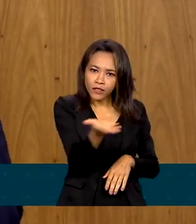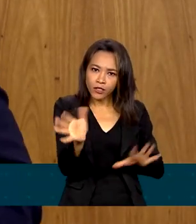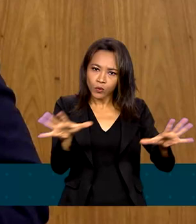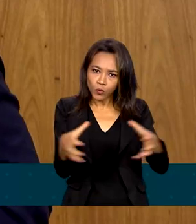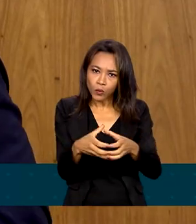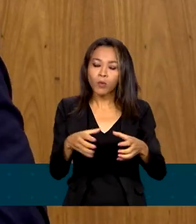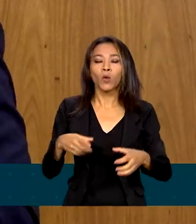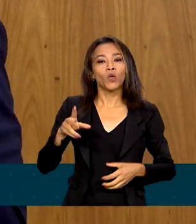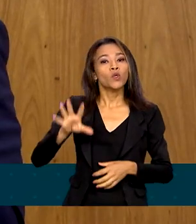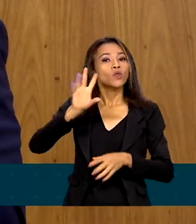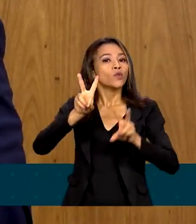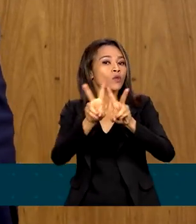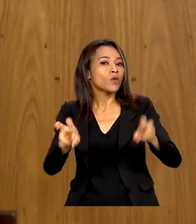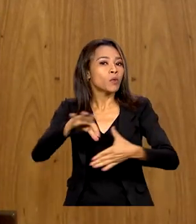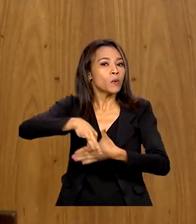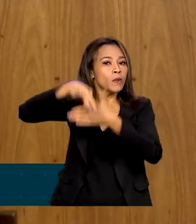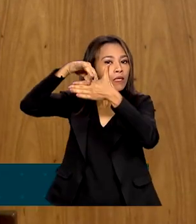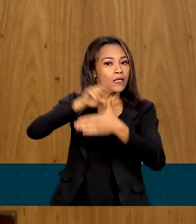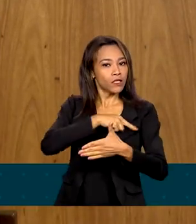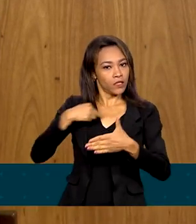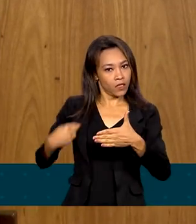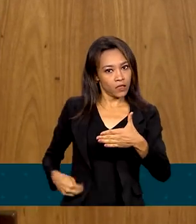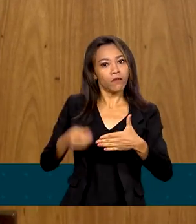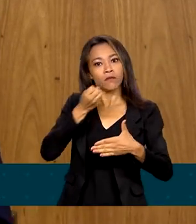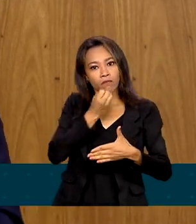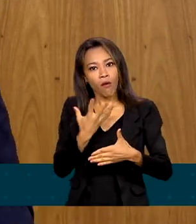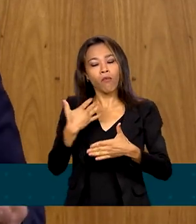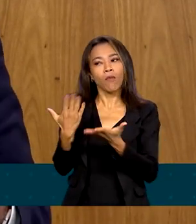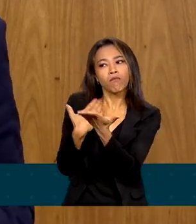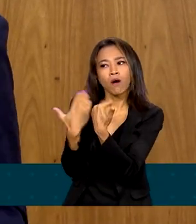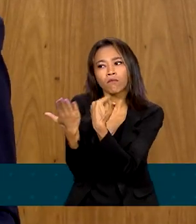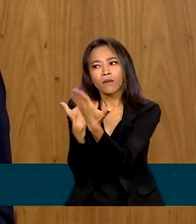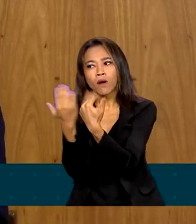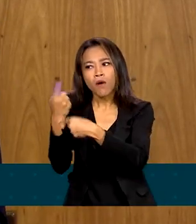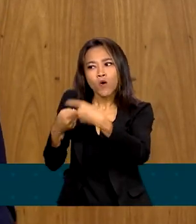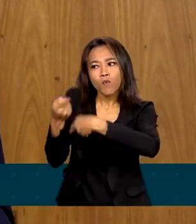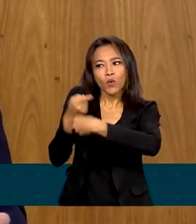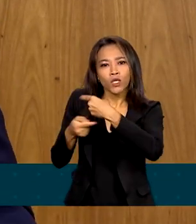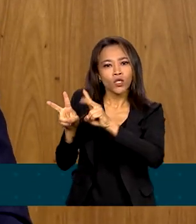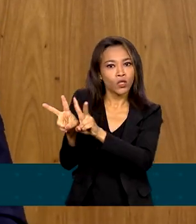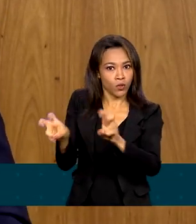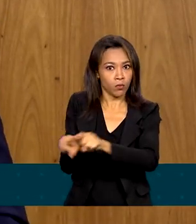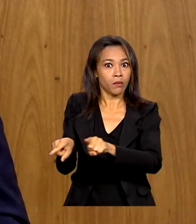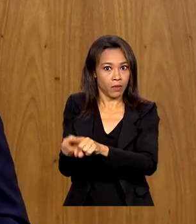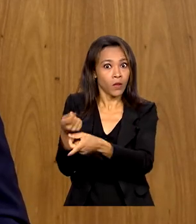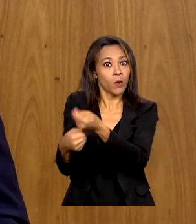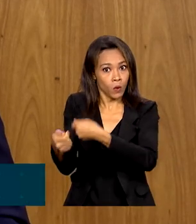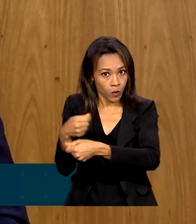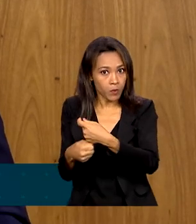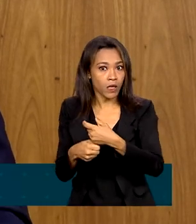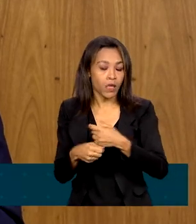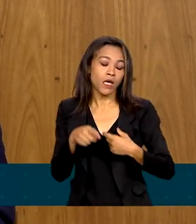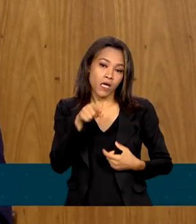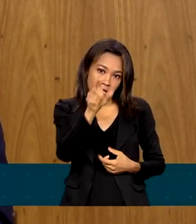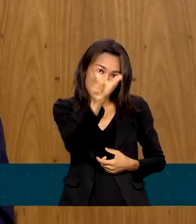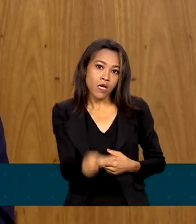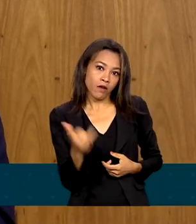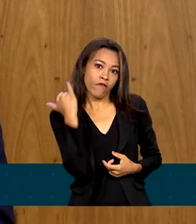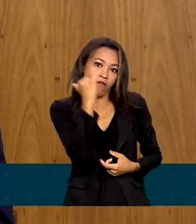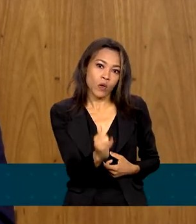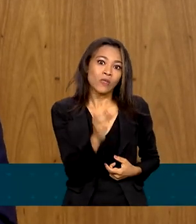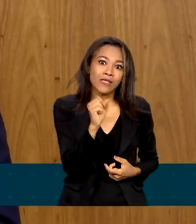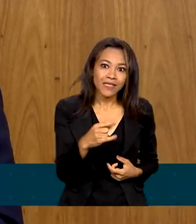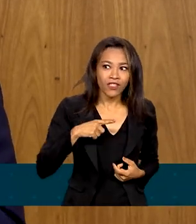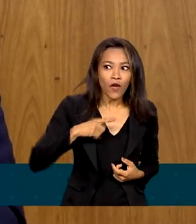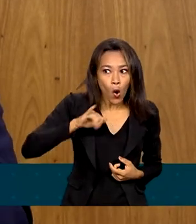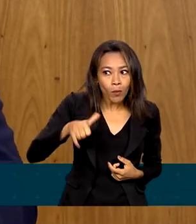chinês, Lula acredita que será proveitoso em termos políticos e econômicos. Inclusive diz que se houver chance, vai